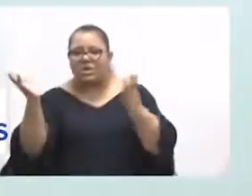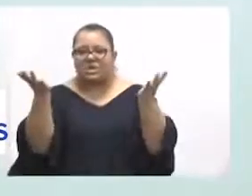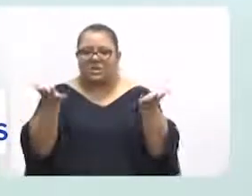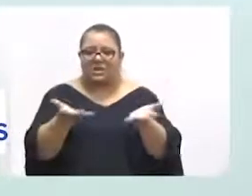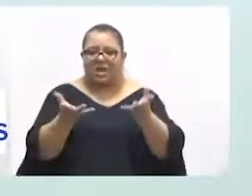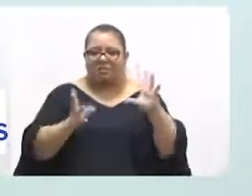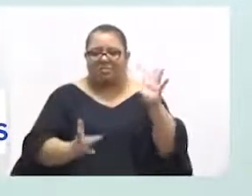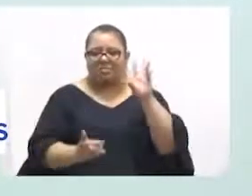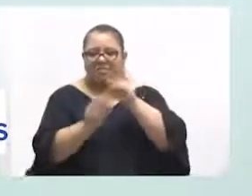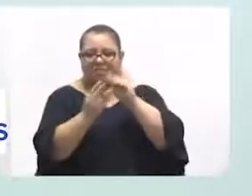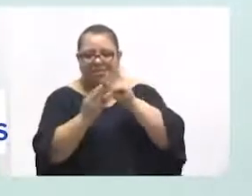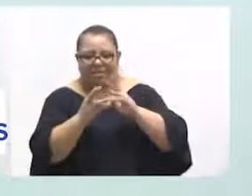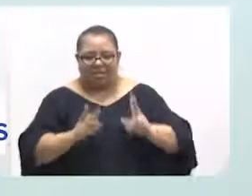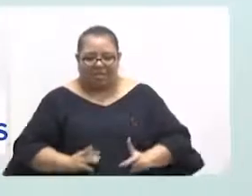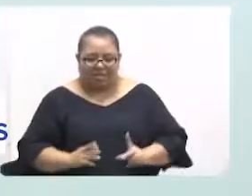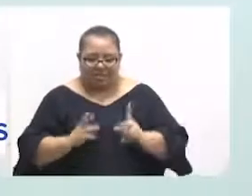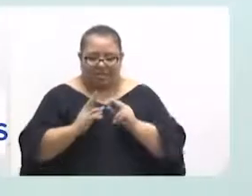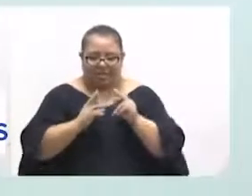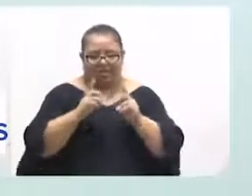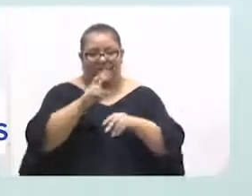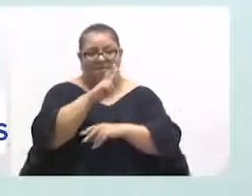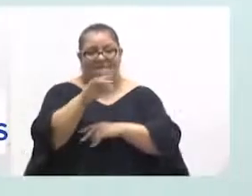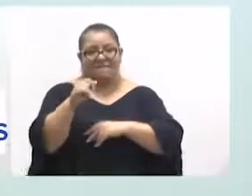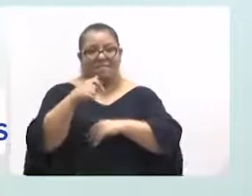dados de que o câncer é a doença que mais mata.